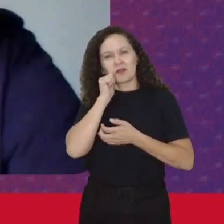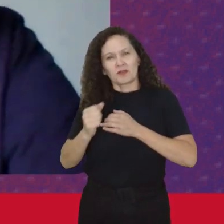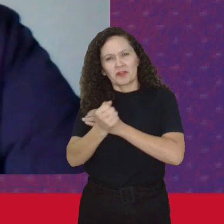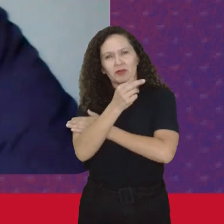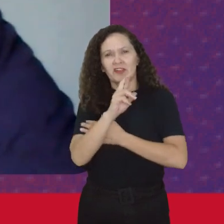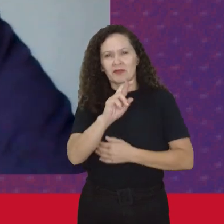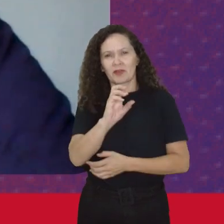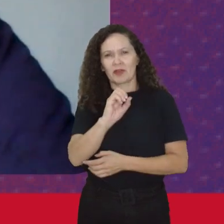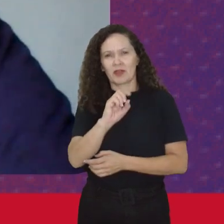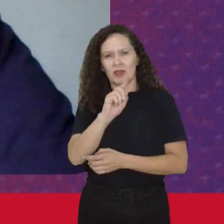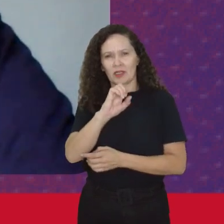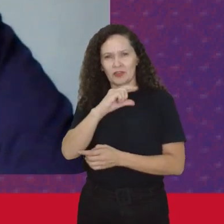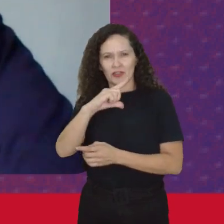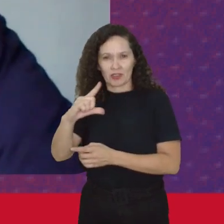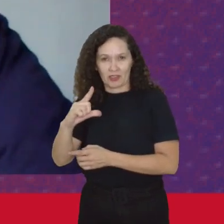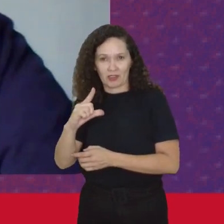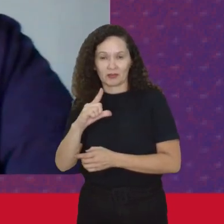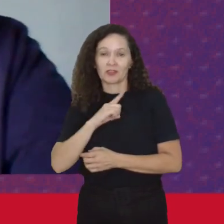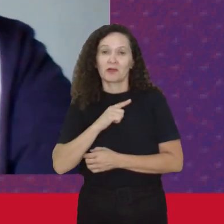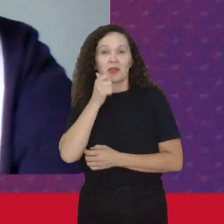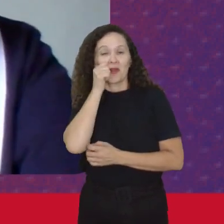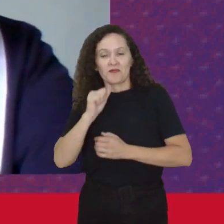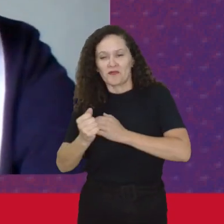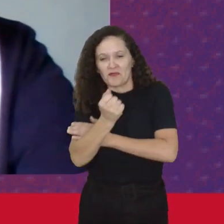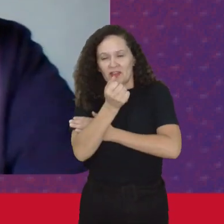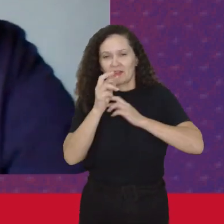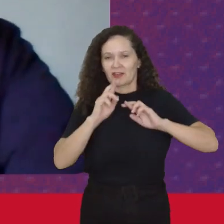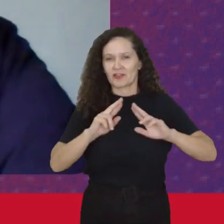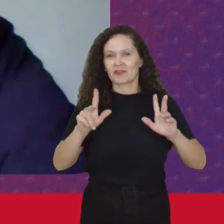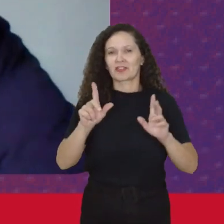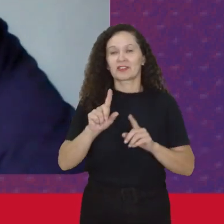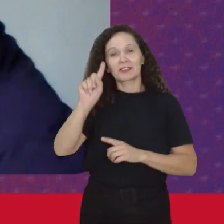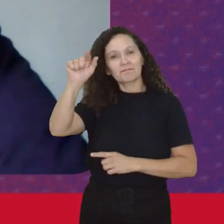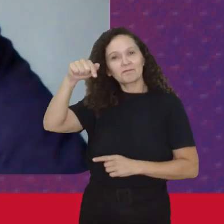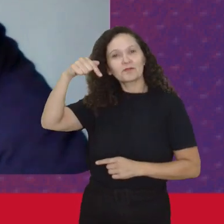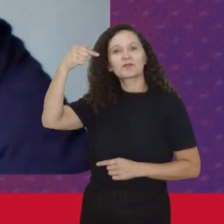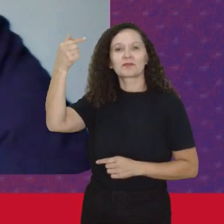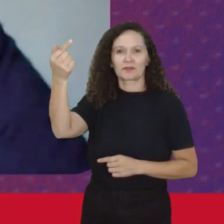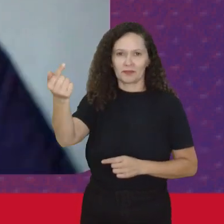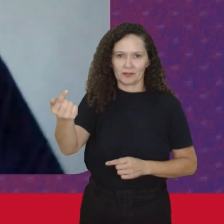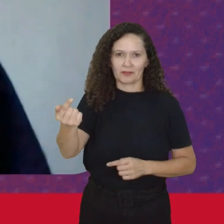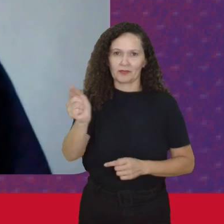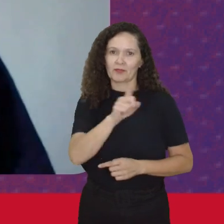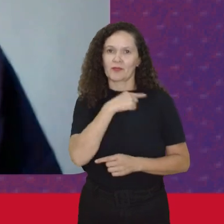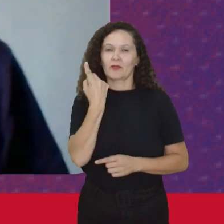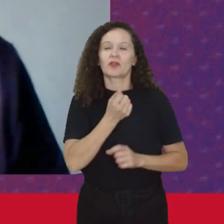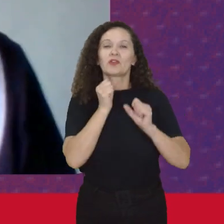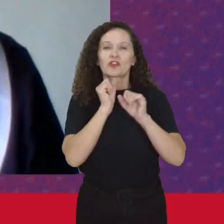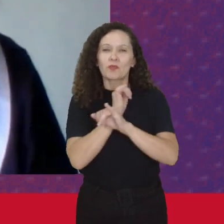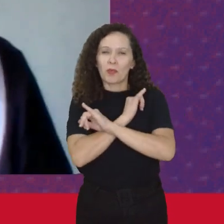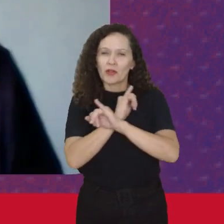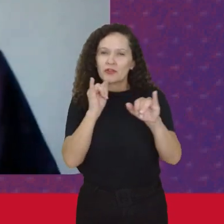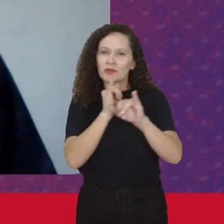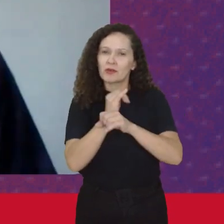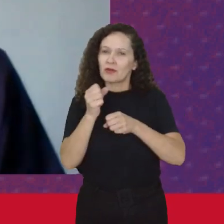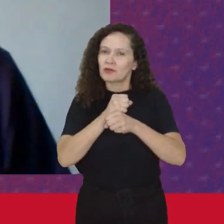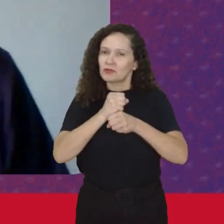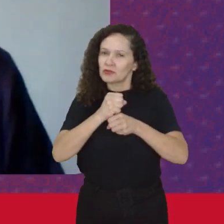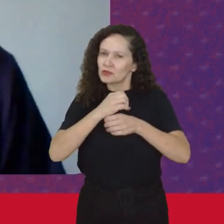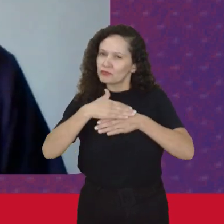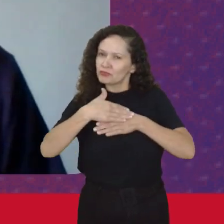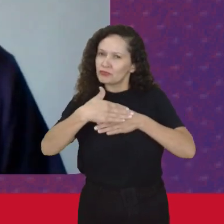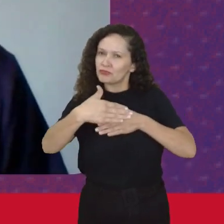radical Mas o feminismo da diferença E que depois A gente pode dizer Que durante alguns anos